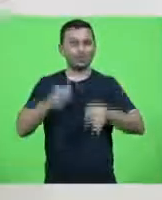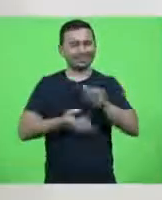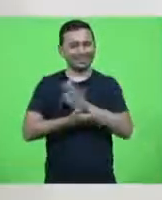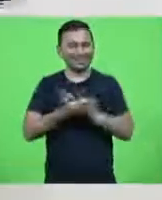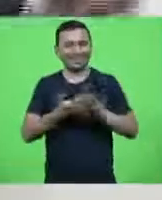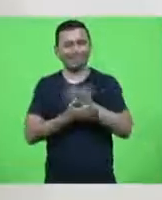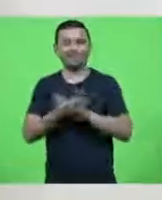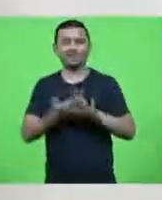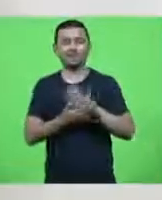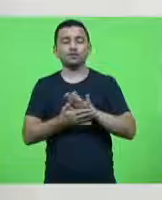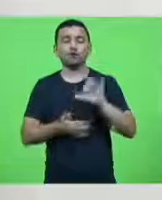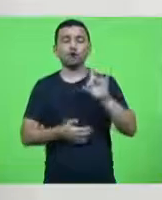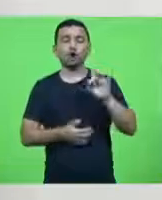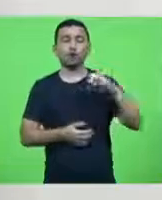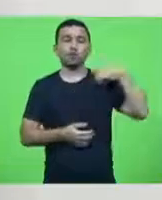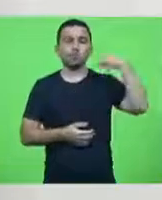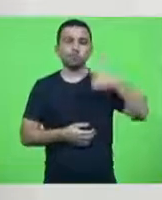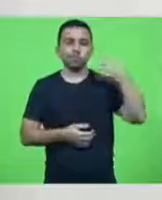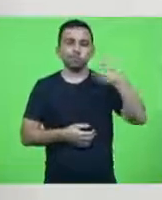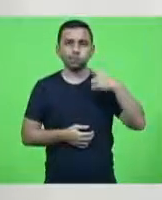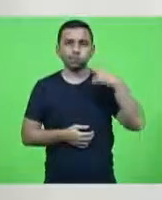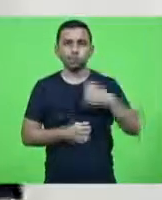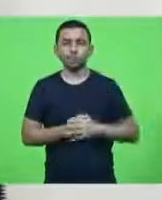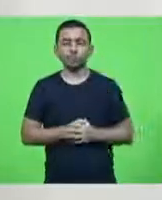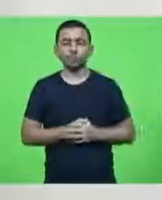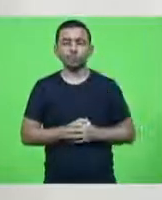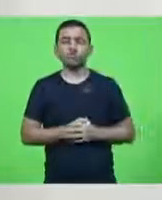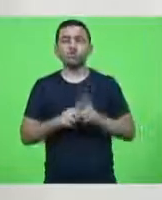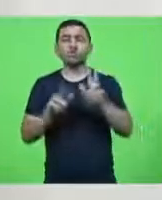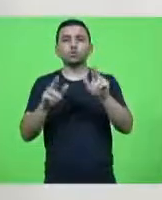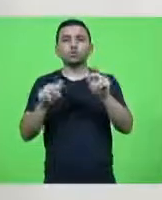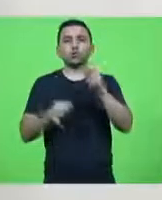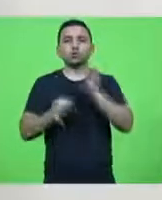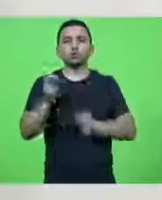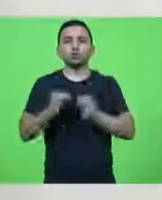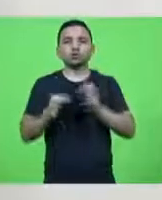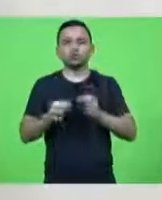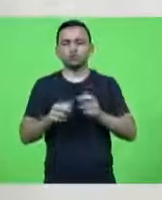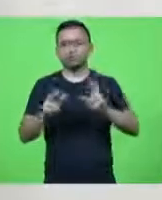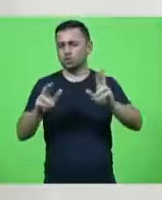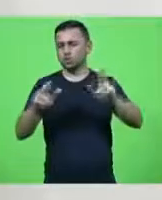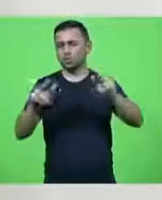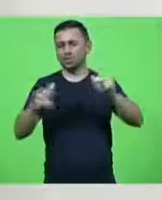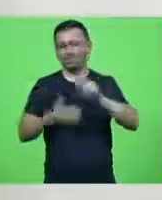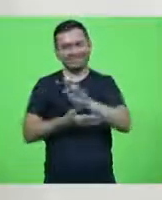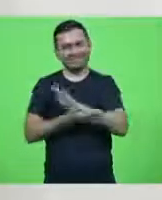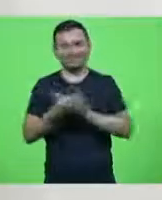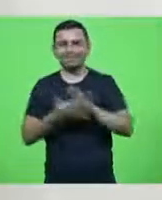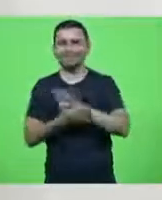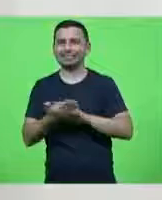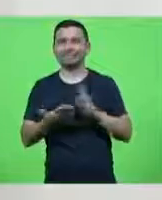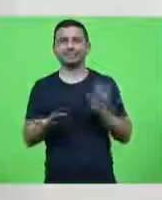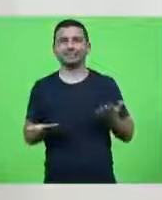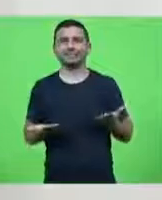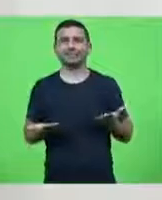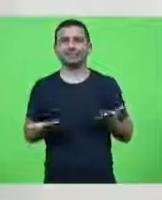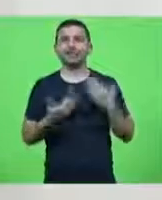porque era só um advogado, nunca foi juiz, nunca julgou ninguém e agora está dizendo que